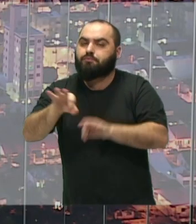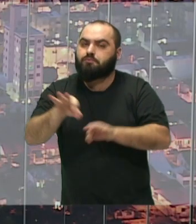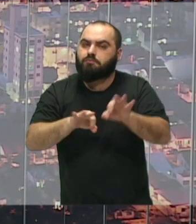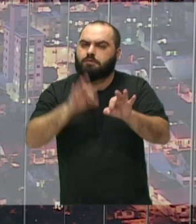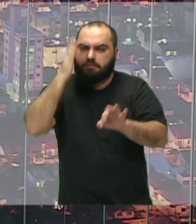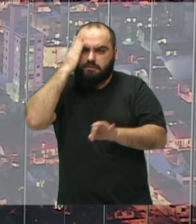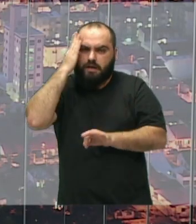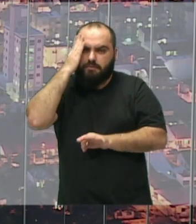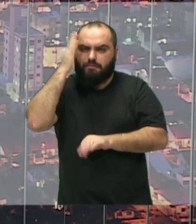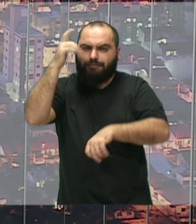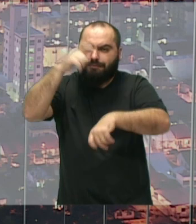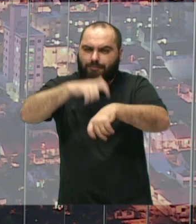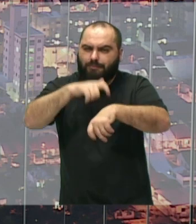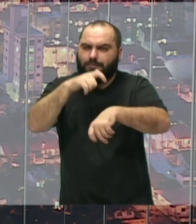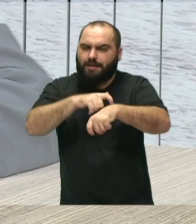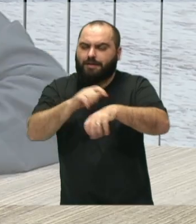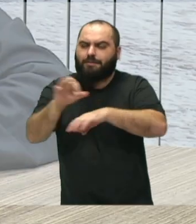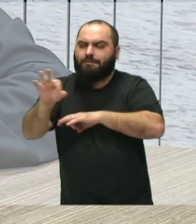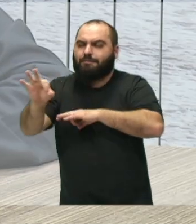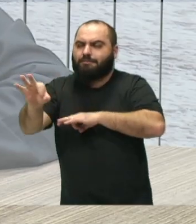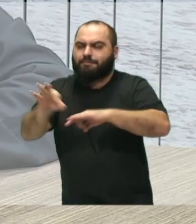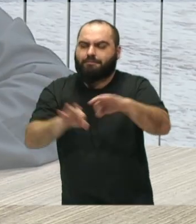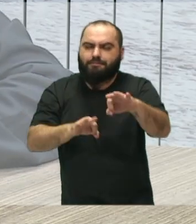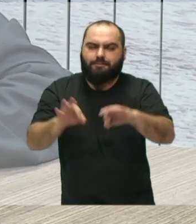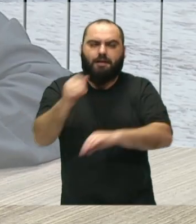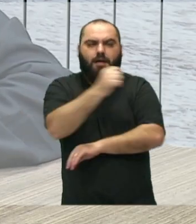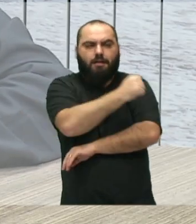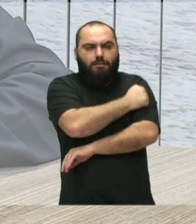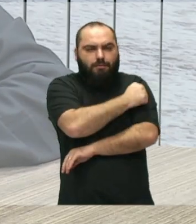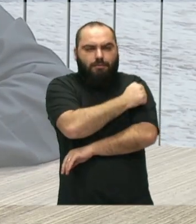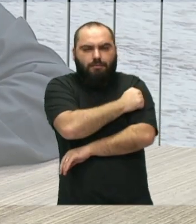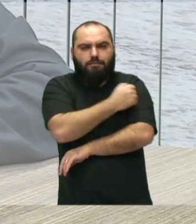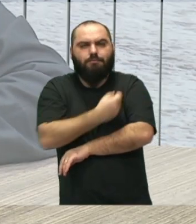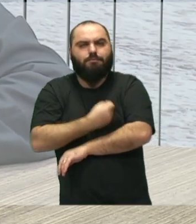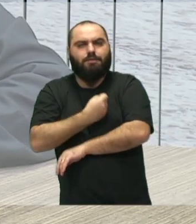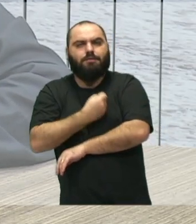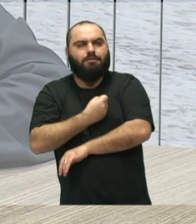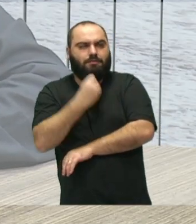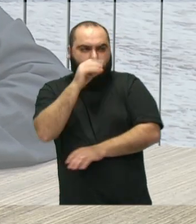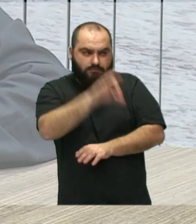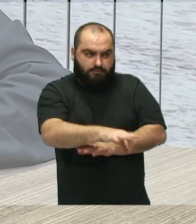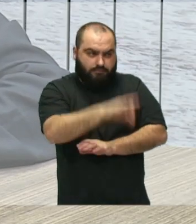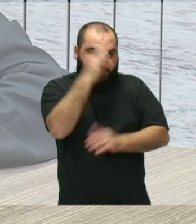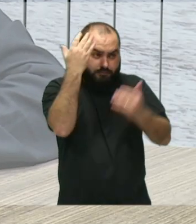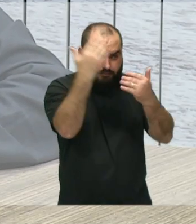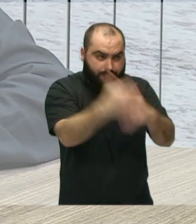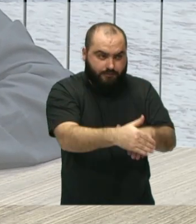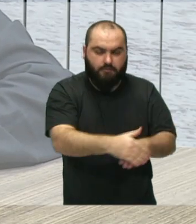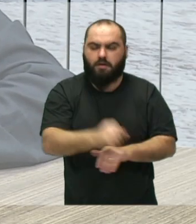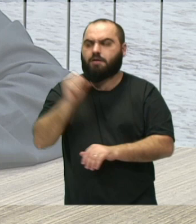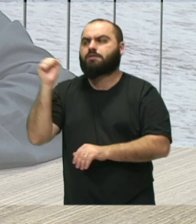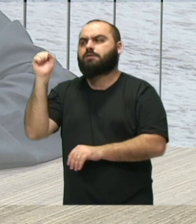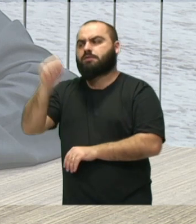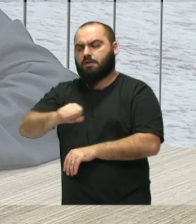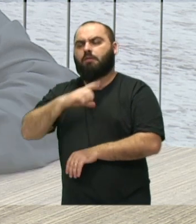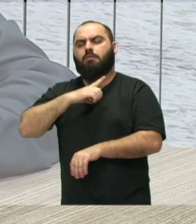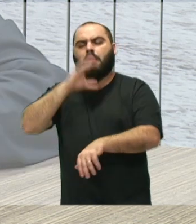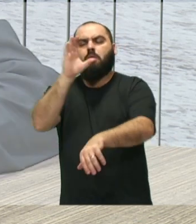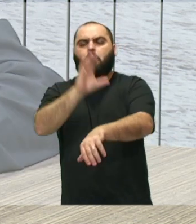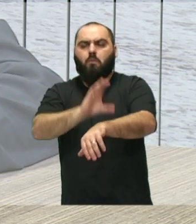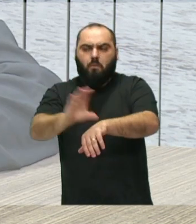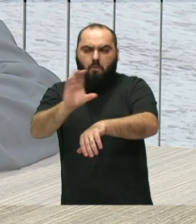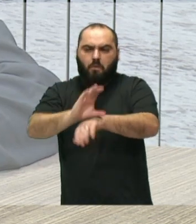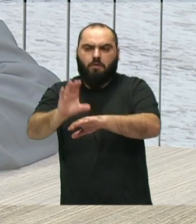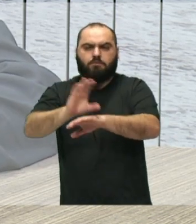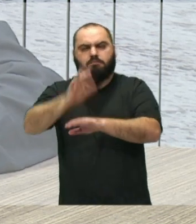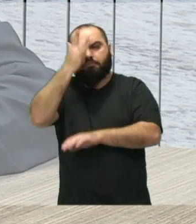processo preparatório para que o aluno passe pelo processo seletivo, né? Sim, a gente tem um curso teórico preparatório, então para quem já